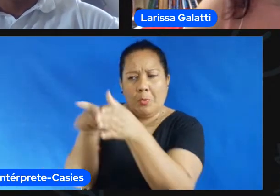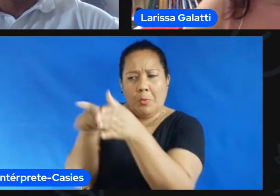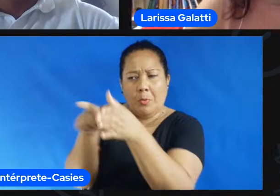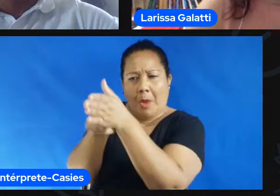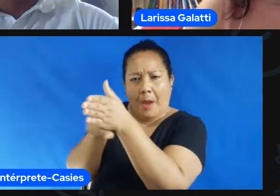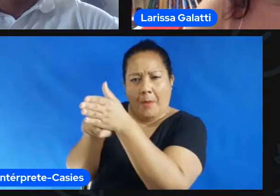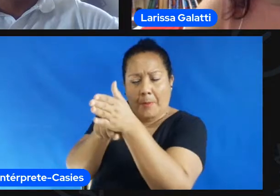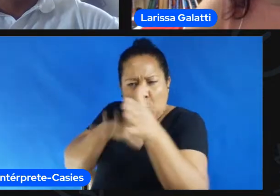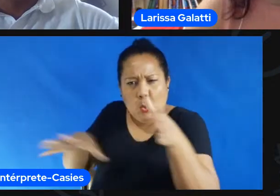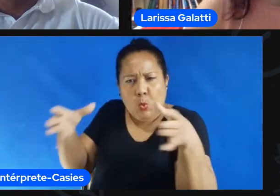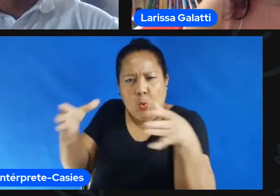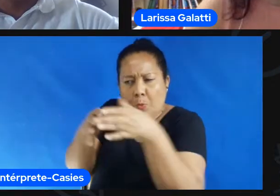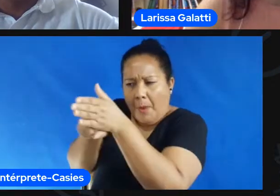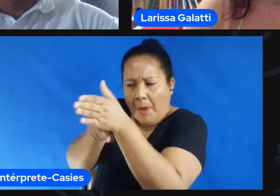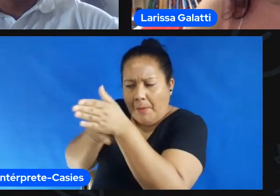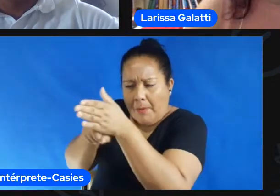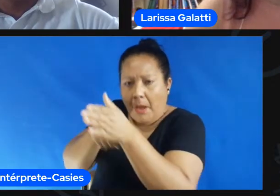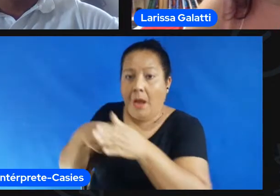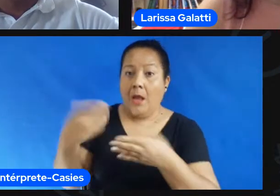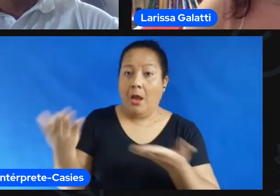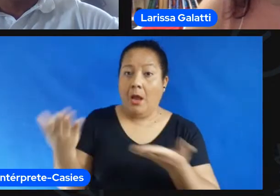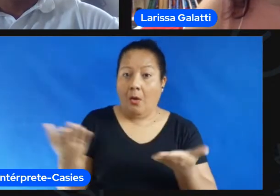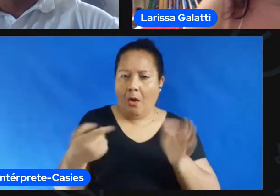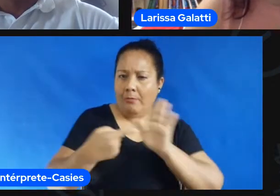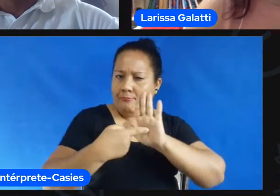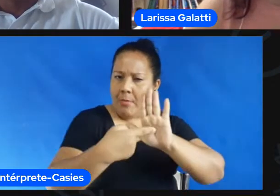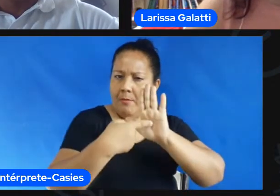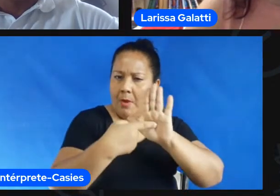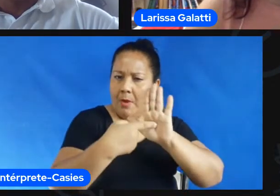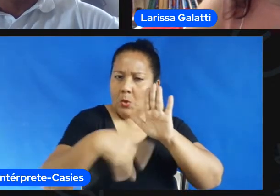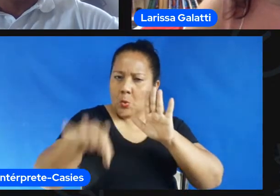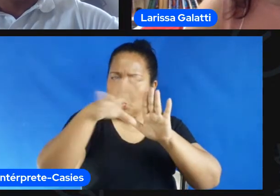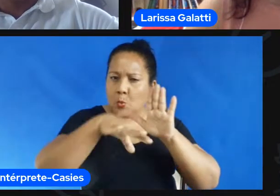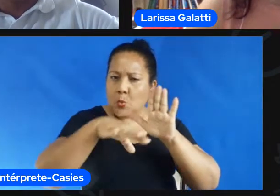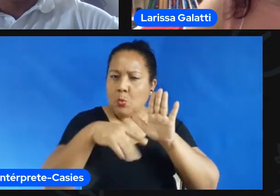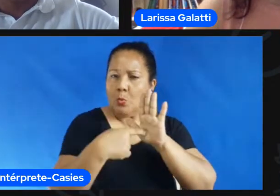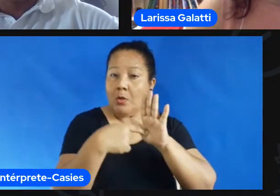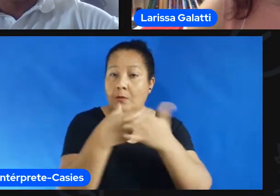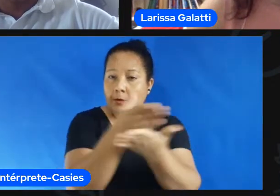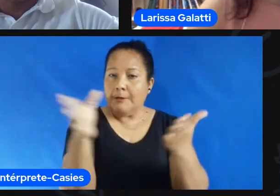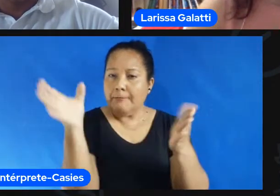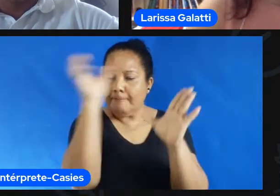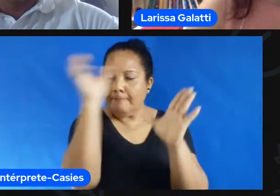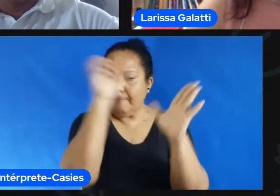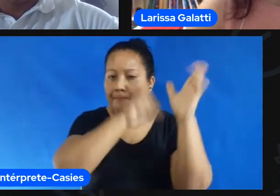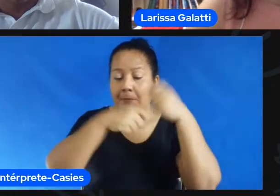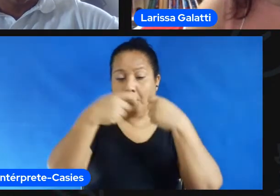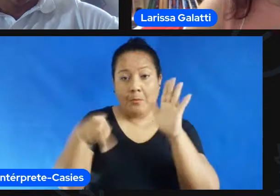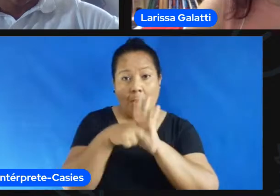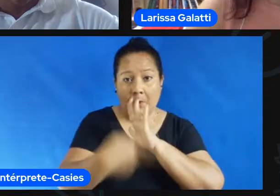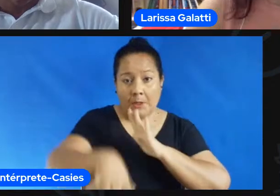tem estudado inclusive junto com as escolas aqui do do Mato Grosso